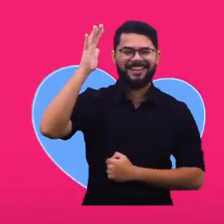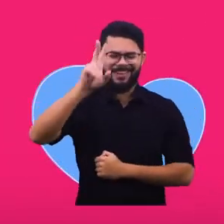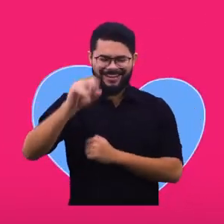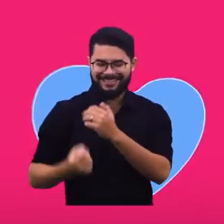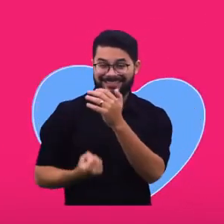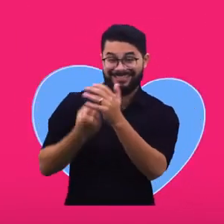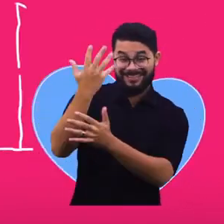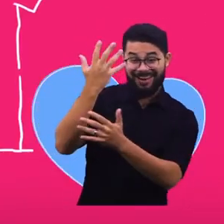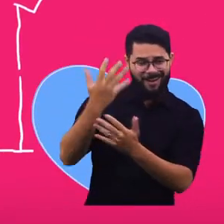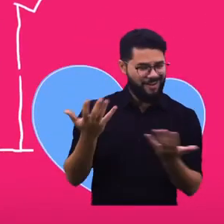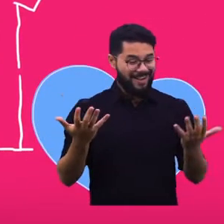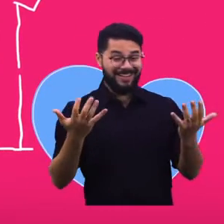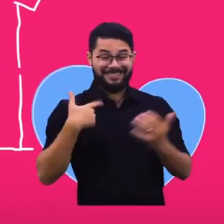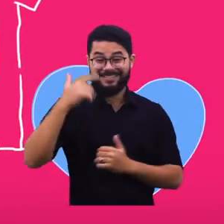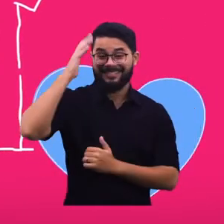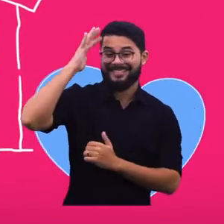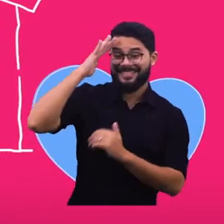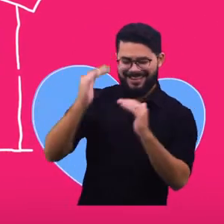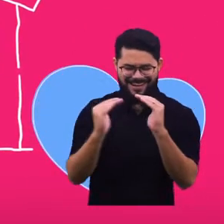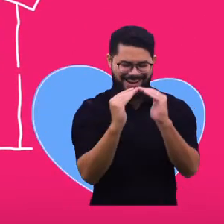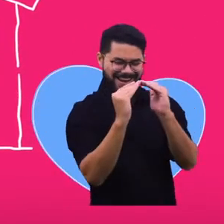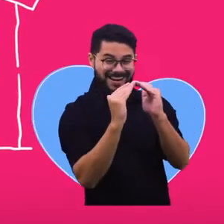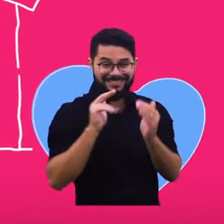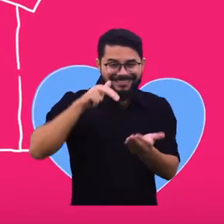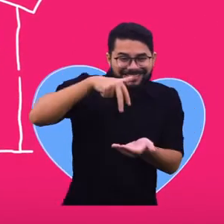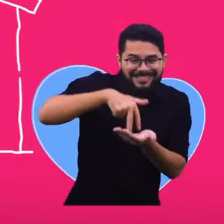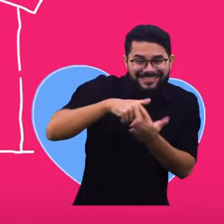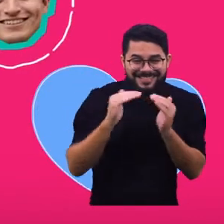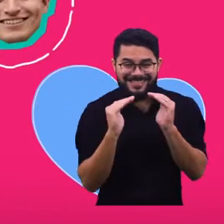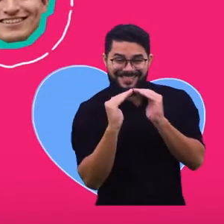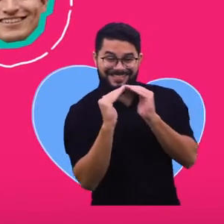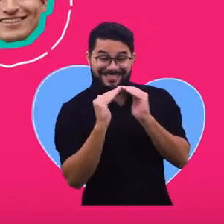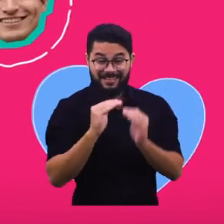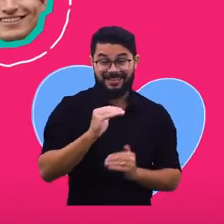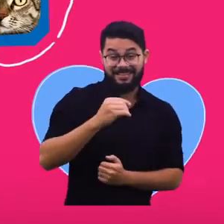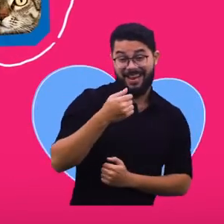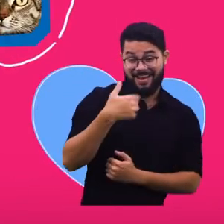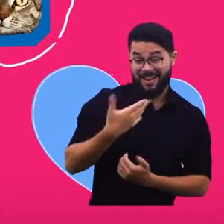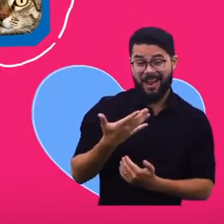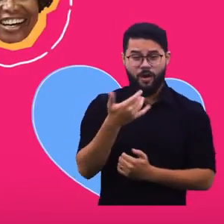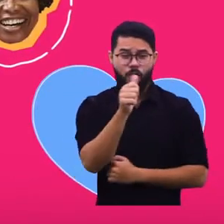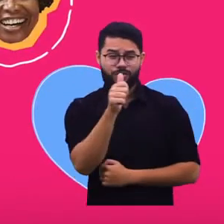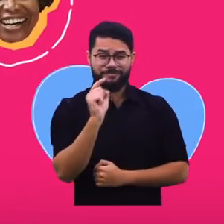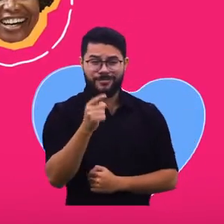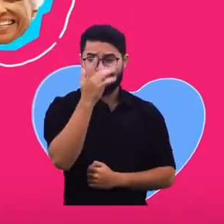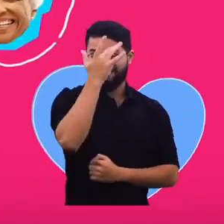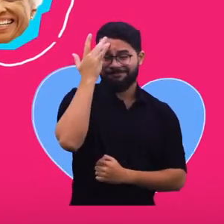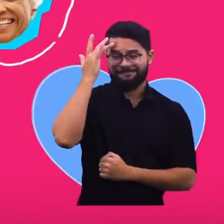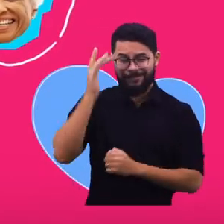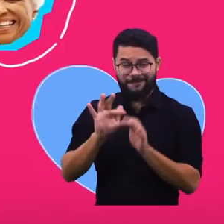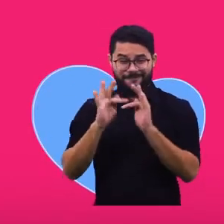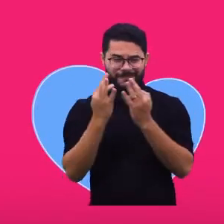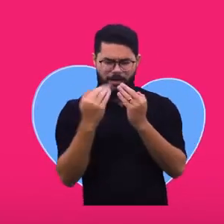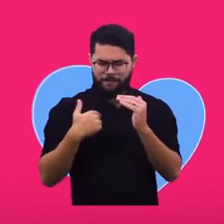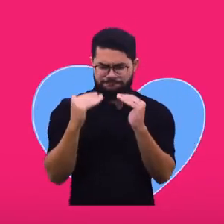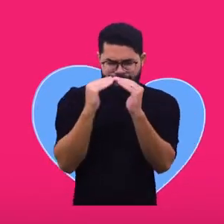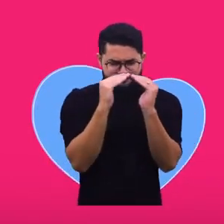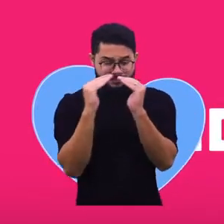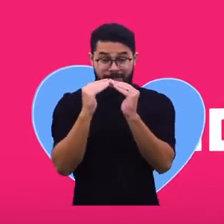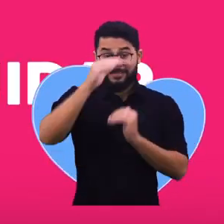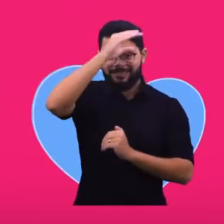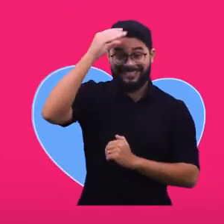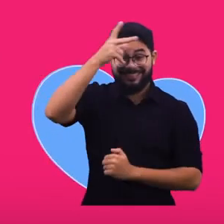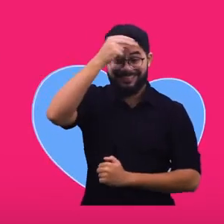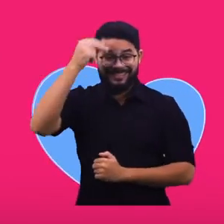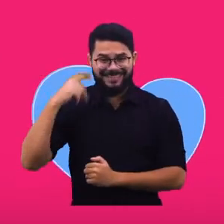realizar, o sonho da casinha para a gente morar. Serão 11 mil famílias que terão o seu lugar. Cícero, o